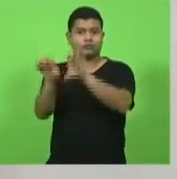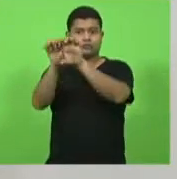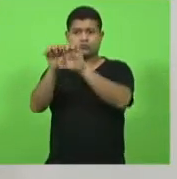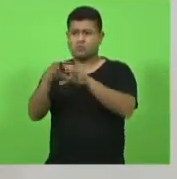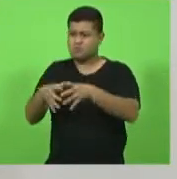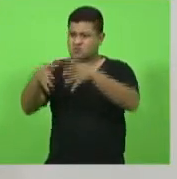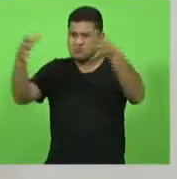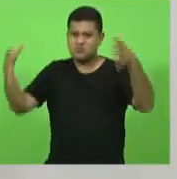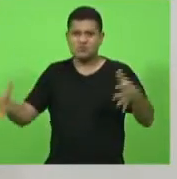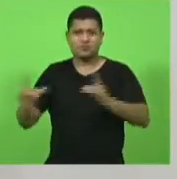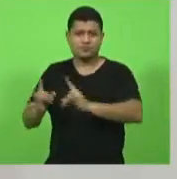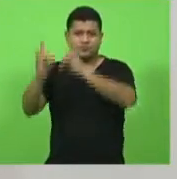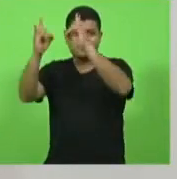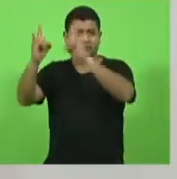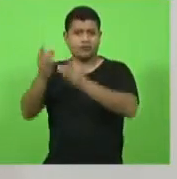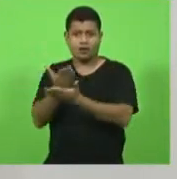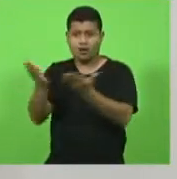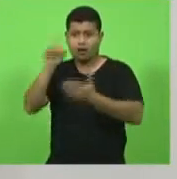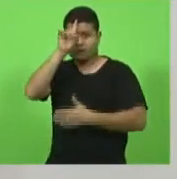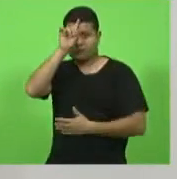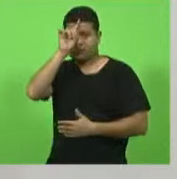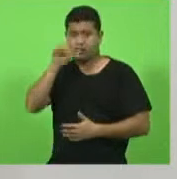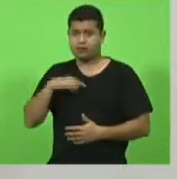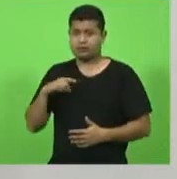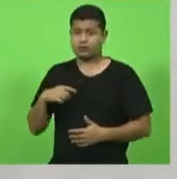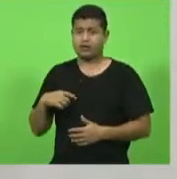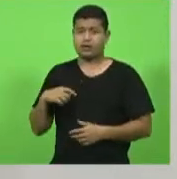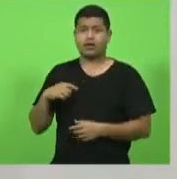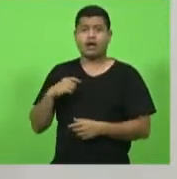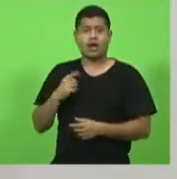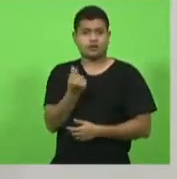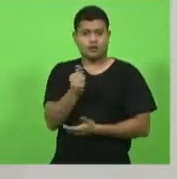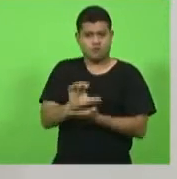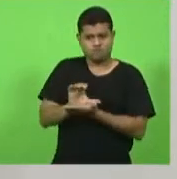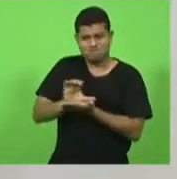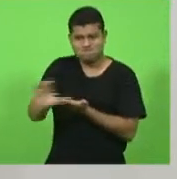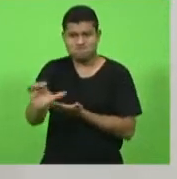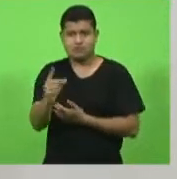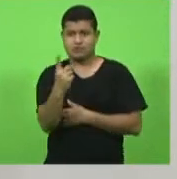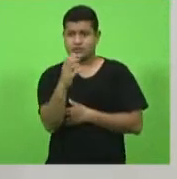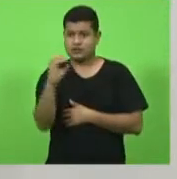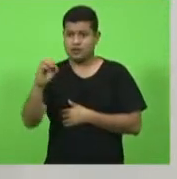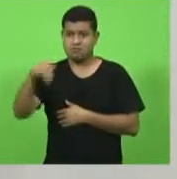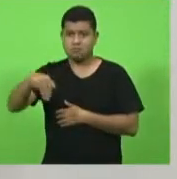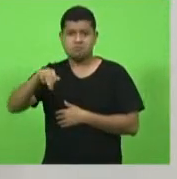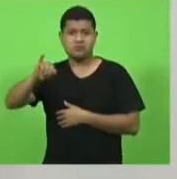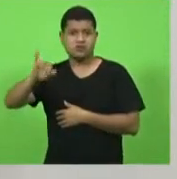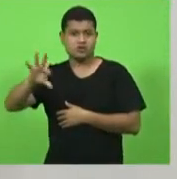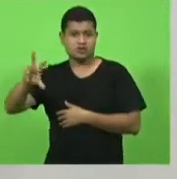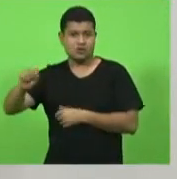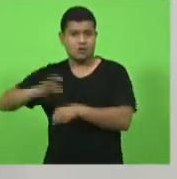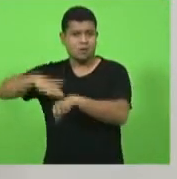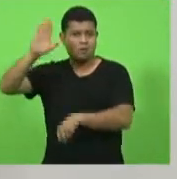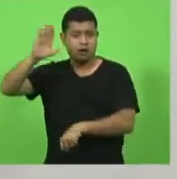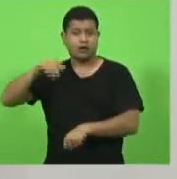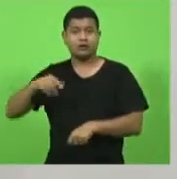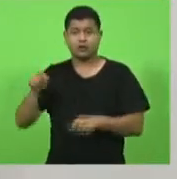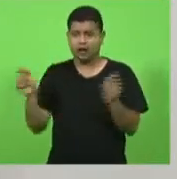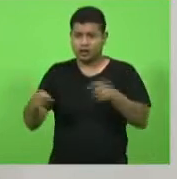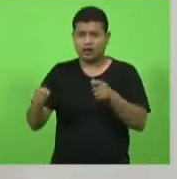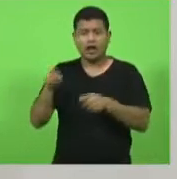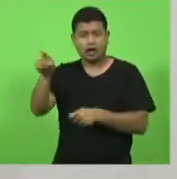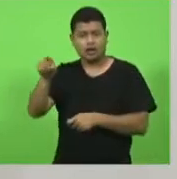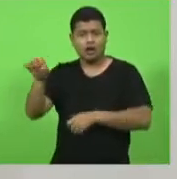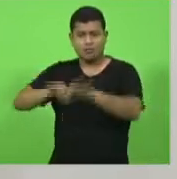foi feita uma nova ala que foi aplicado mais de 100 milhões de reais nós podemos fazer cirurgias lá nós podemos